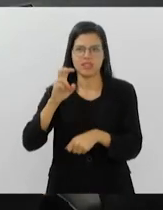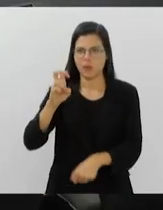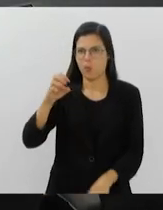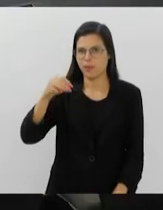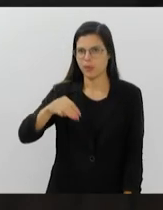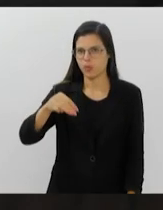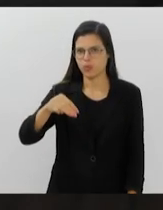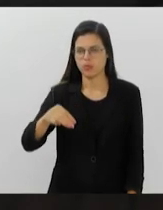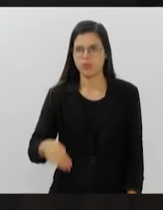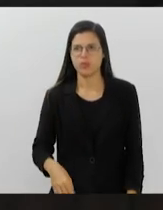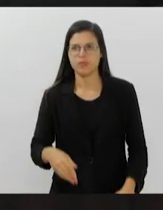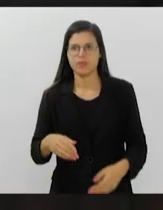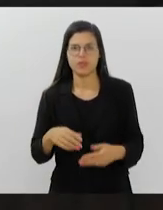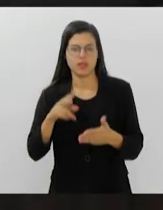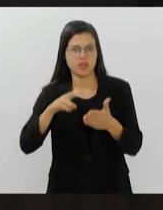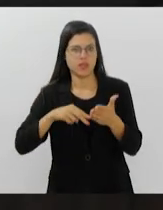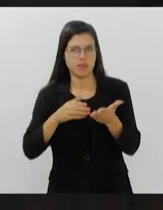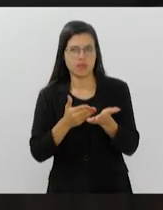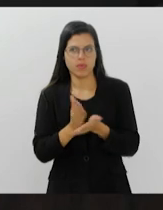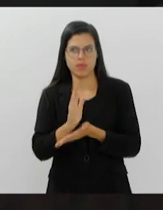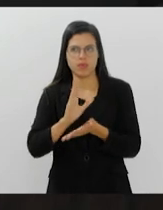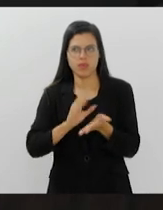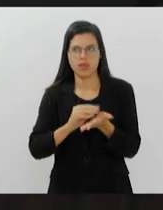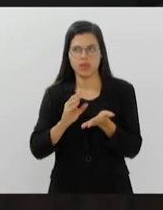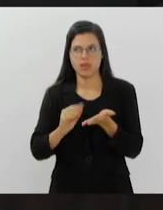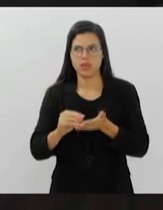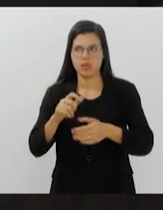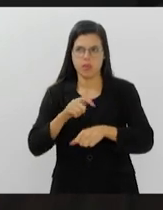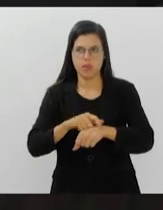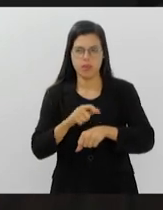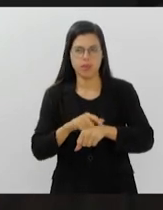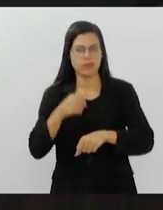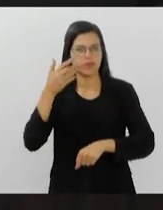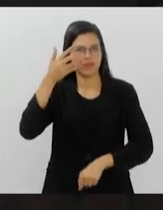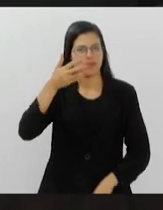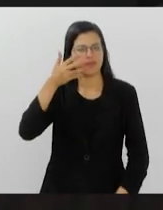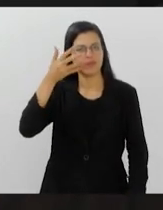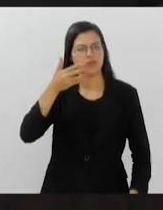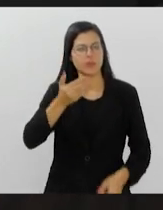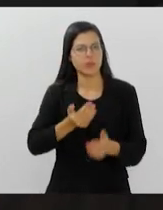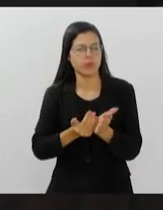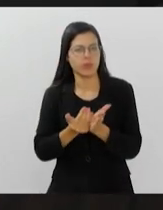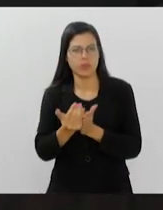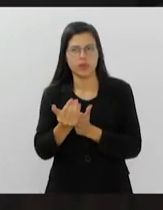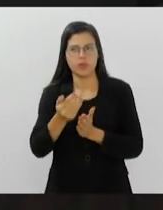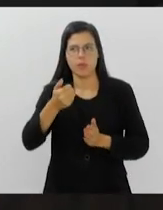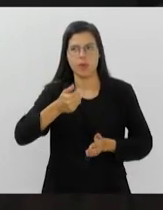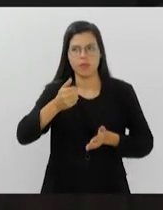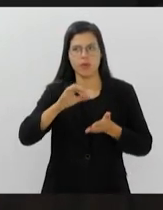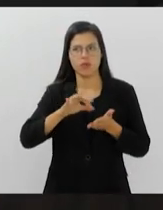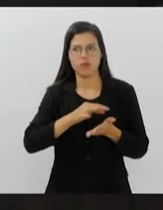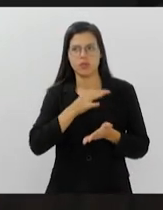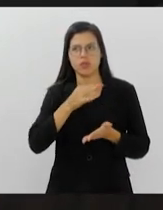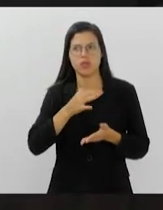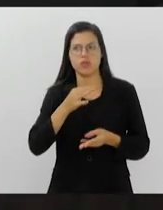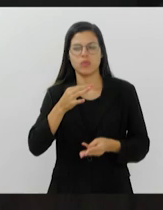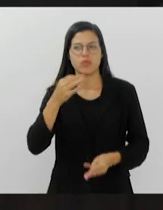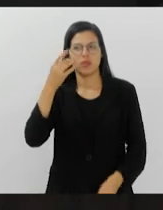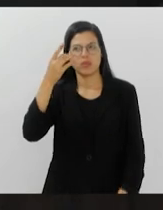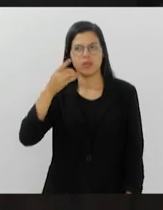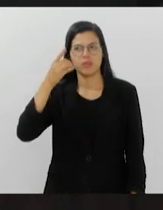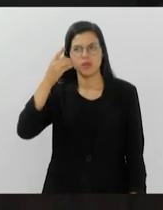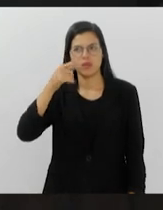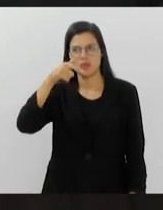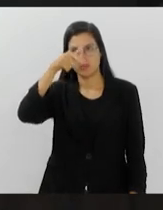Lida e aprovada a ata, passa-se ao expediente inicial. Primeiro orador escrito, nosso amigo deputado